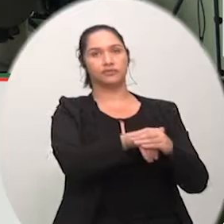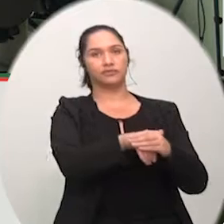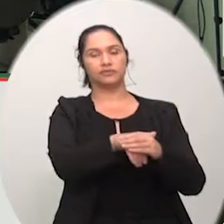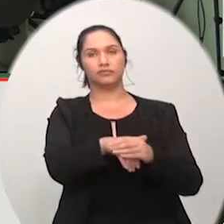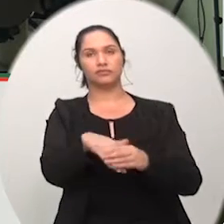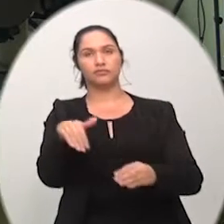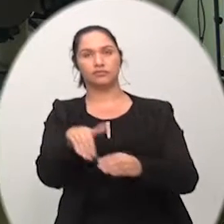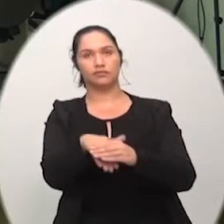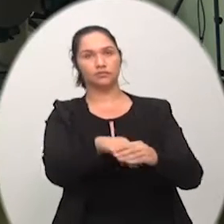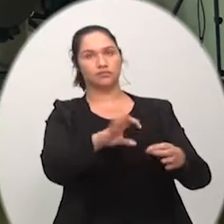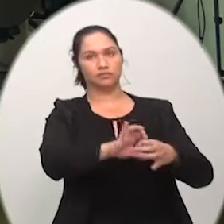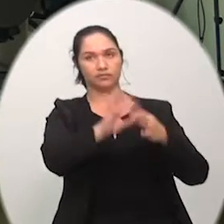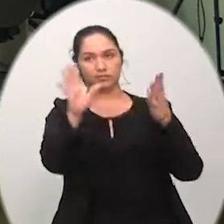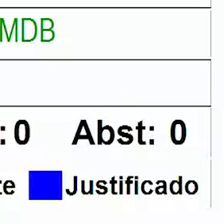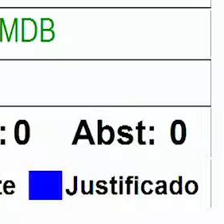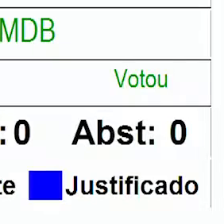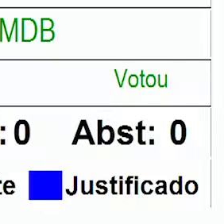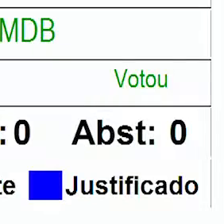votação liberada